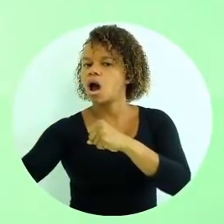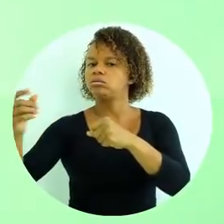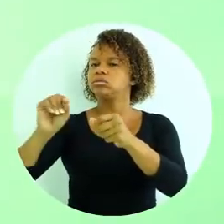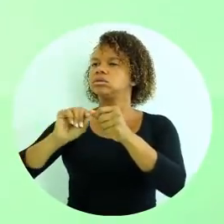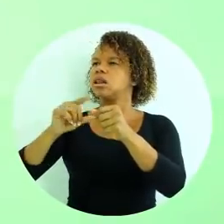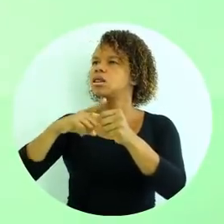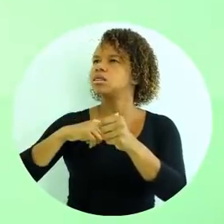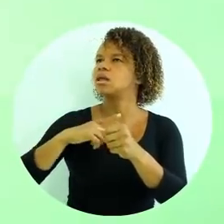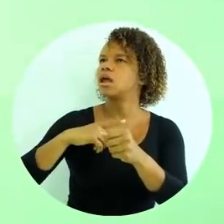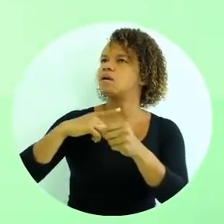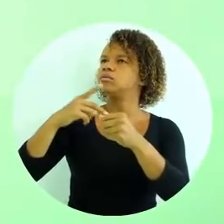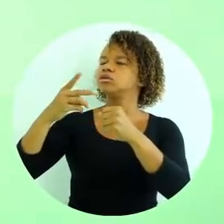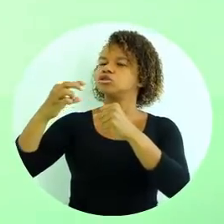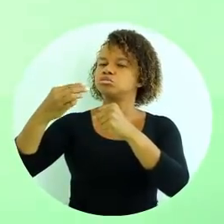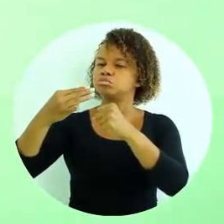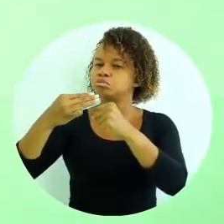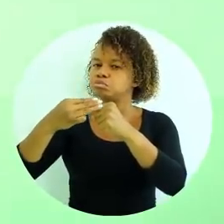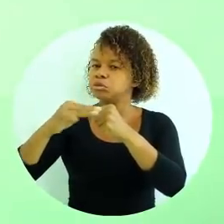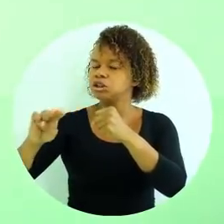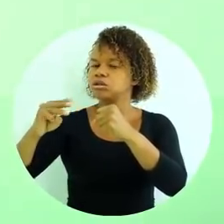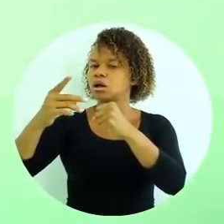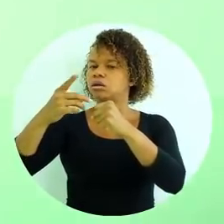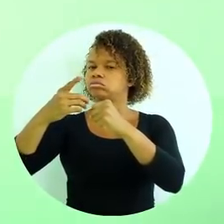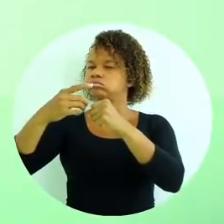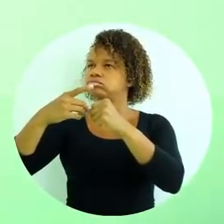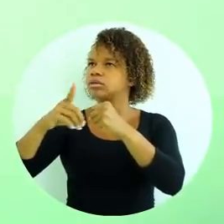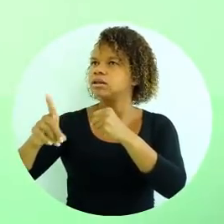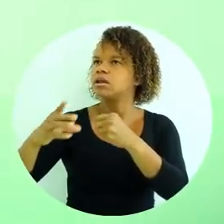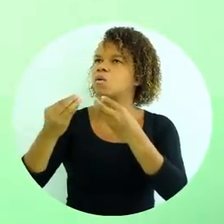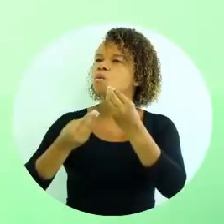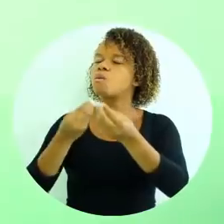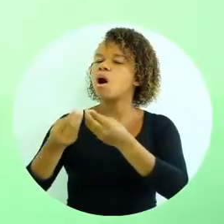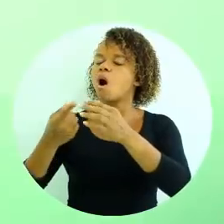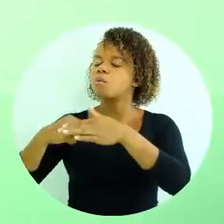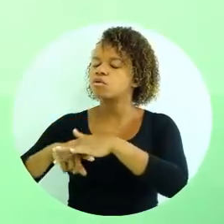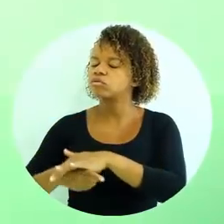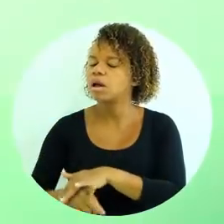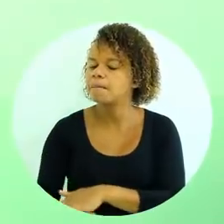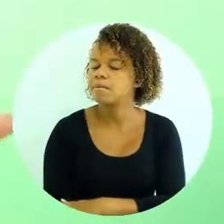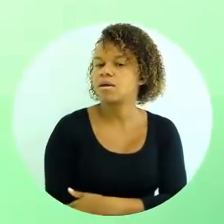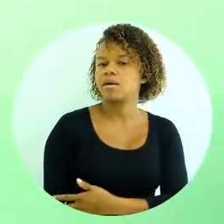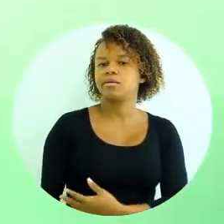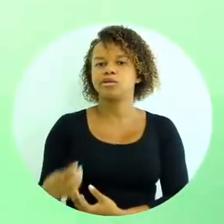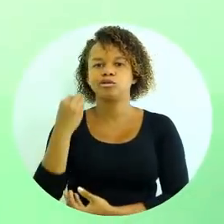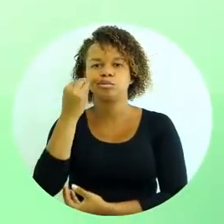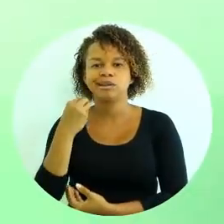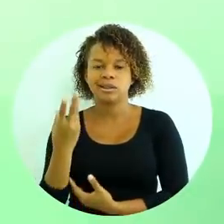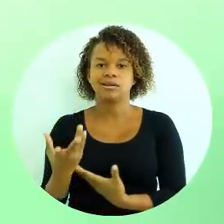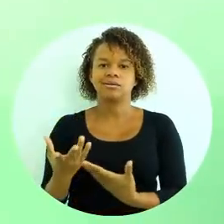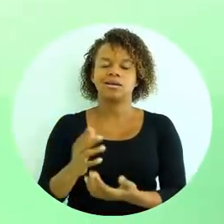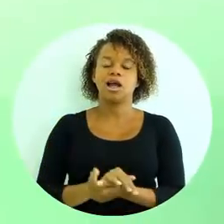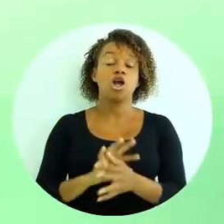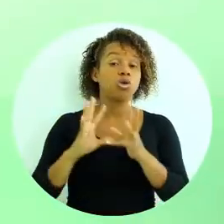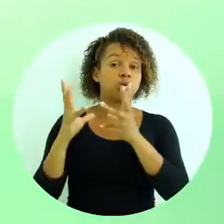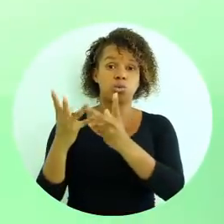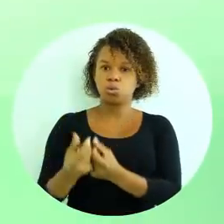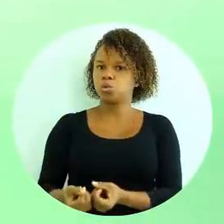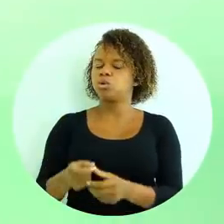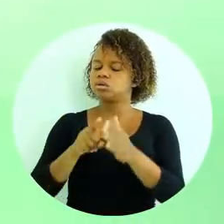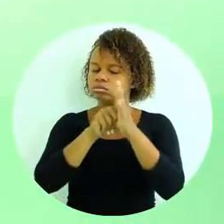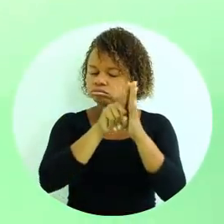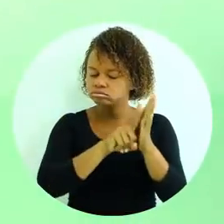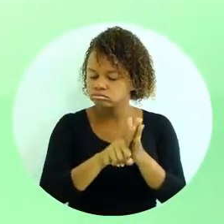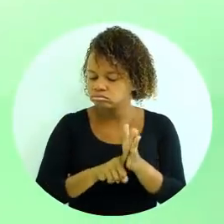ele tem um mestrado, se ele tem um doutorado, se ele tem uma especialização, se ele tem extensão, aprofundamento,